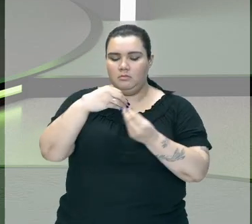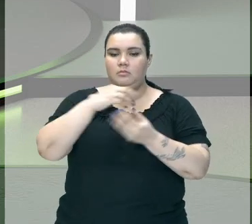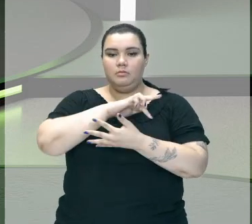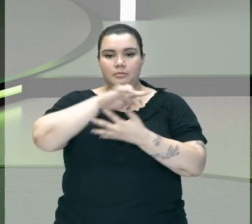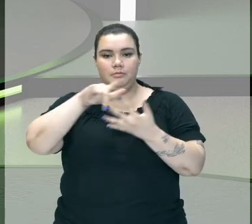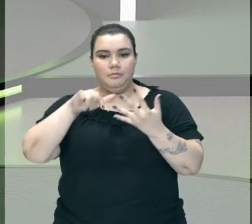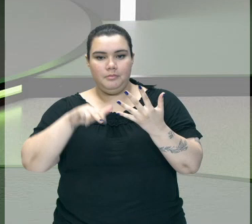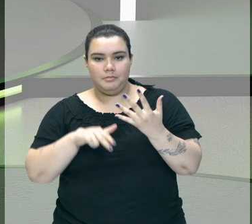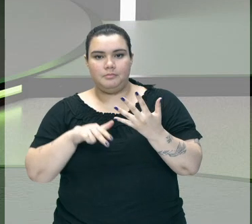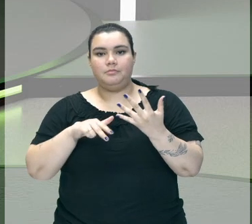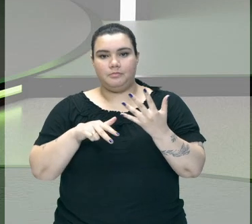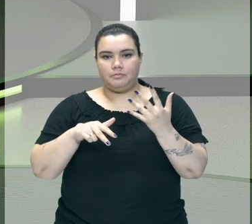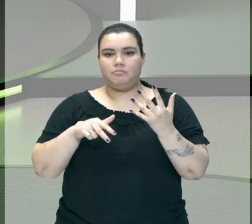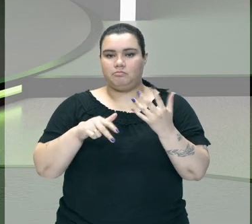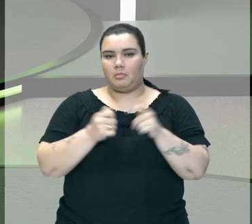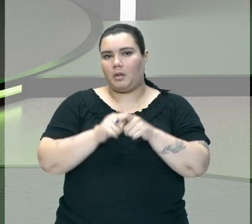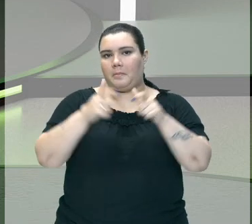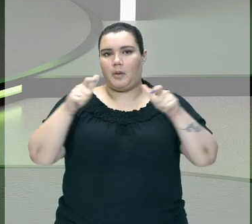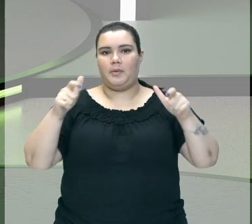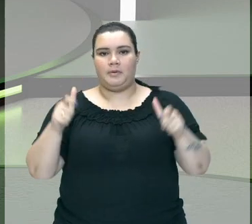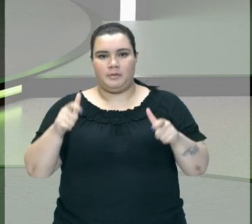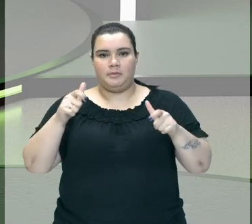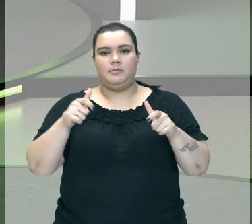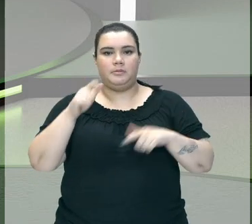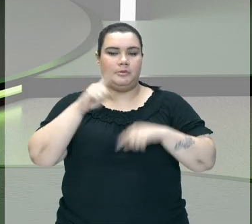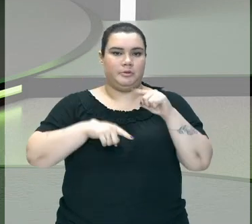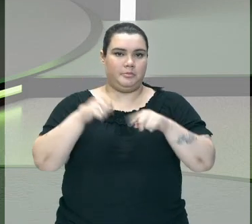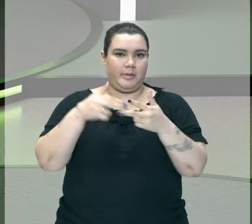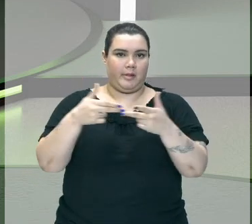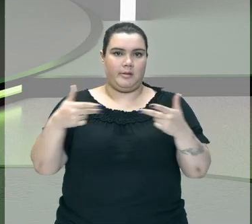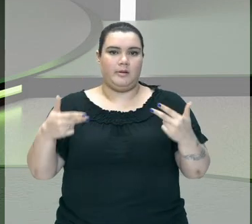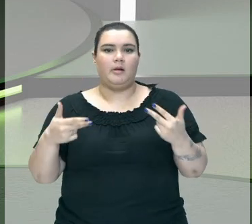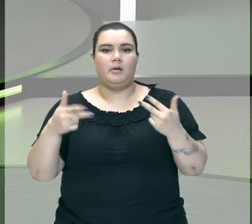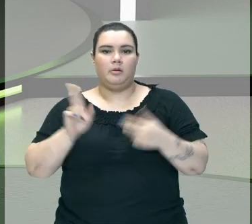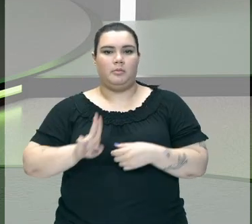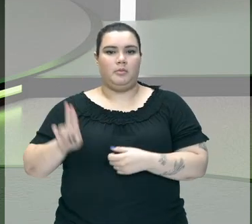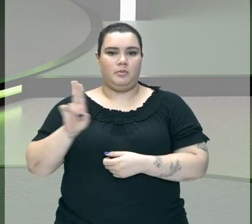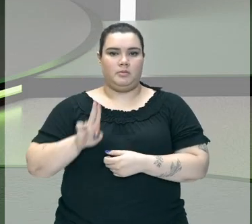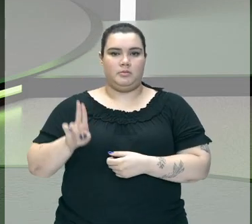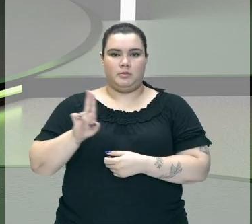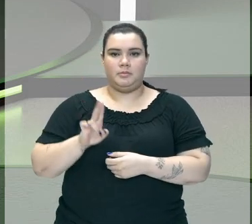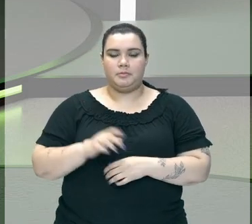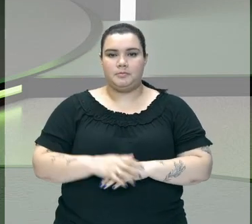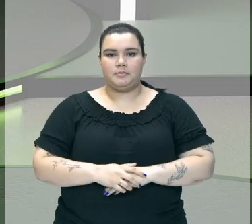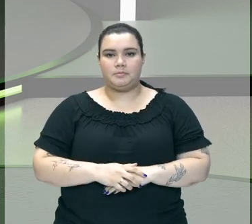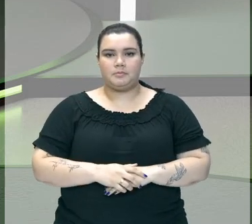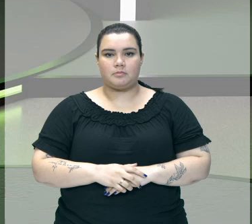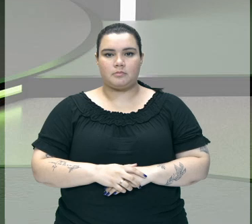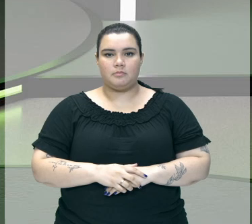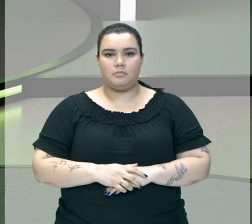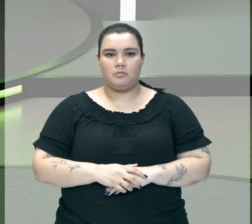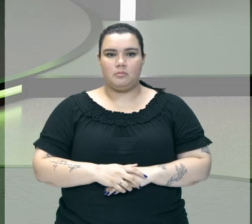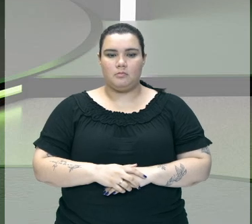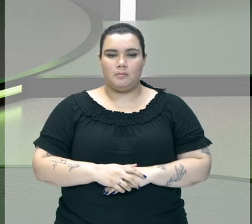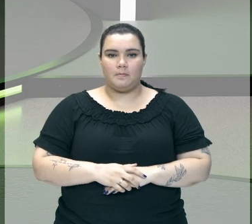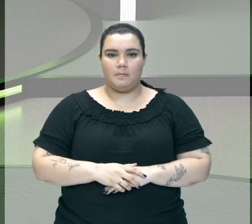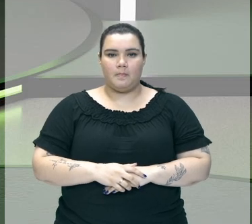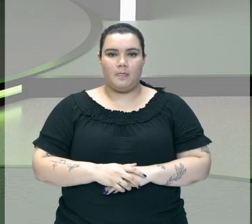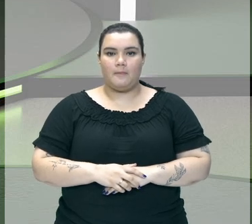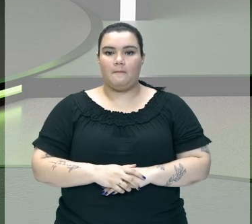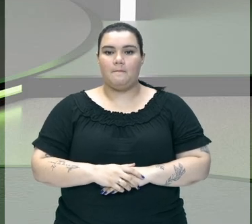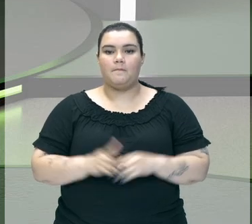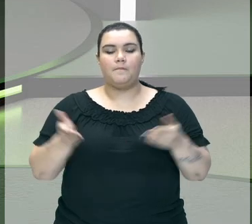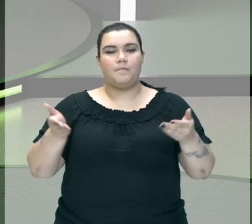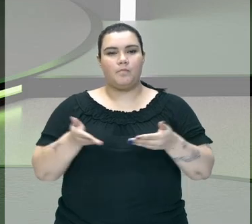diversidade Muito maior Das uniões deles E formarem As ligas metálicas Tá bom? Mas vamos